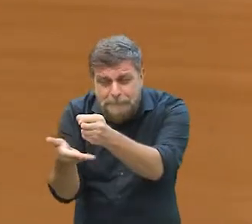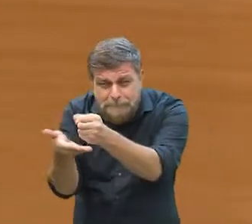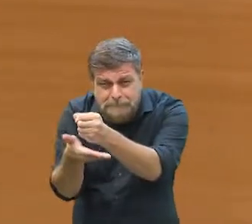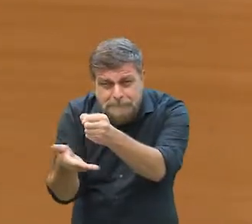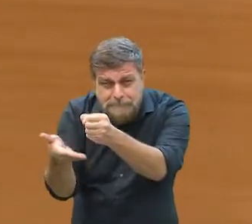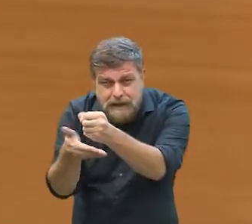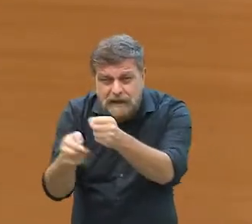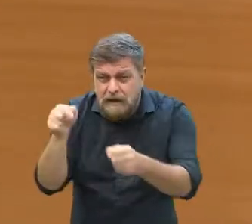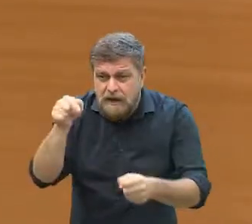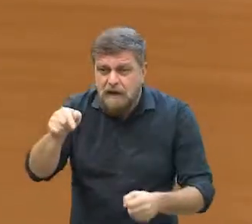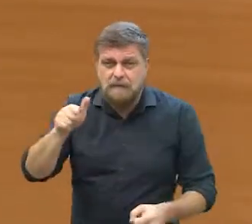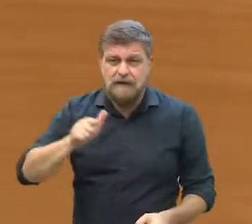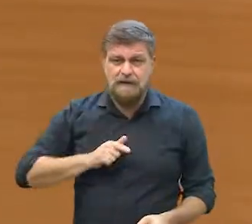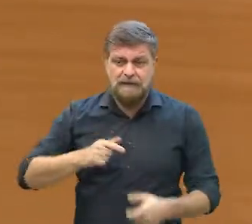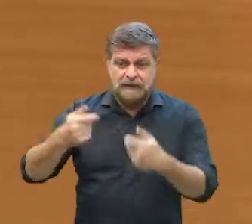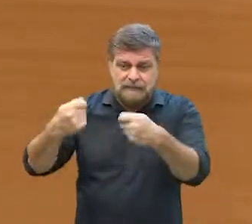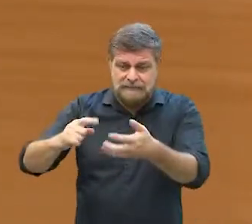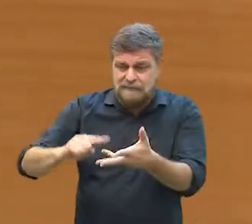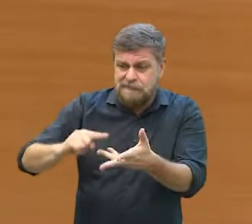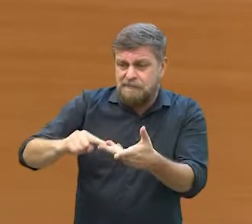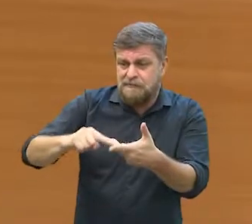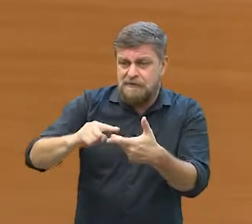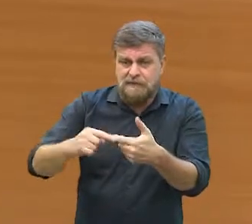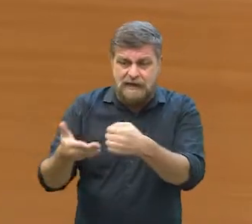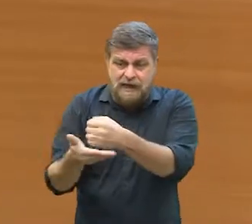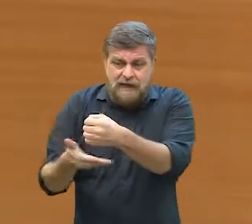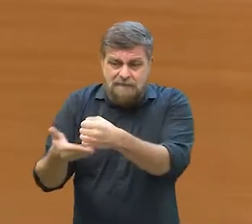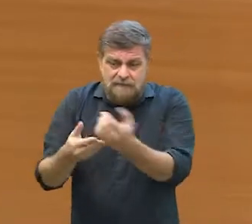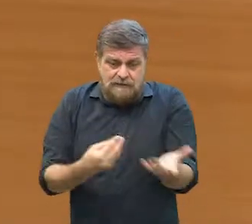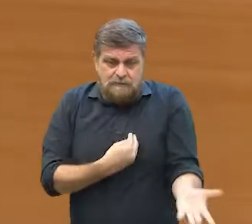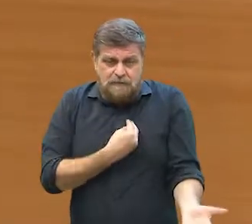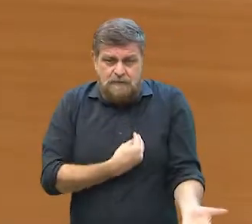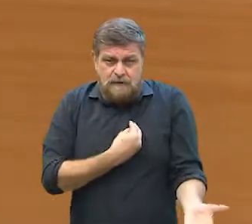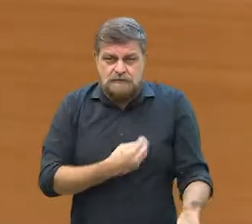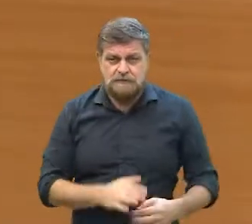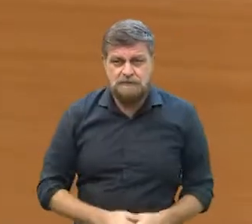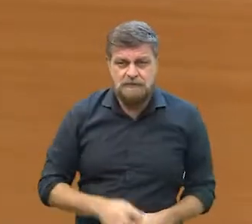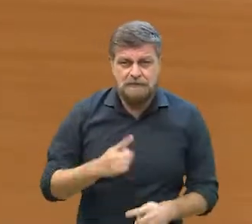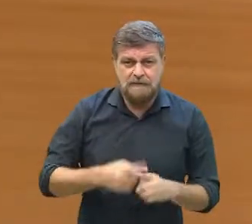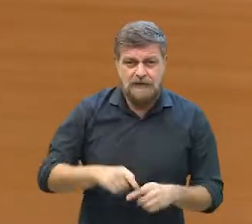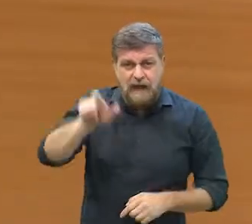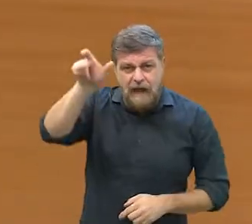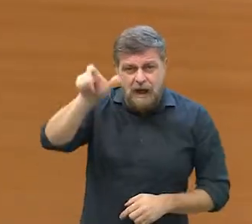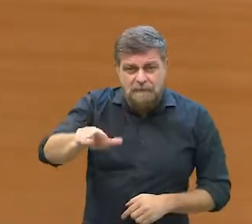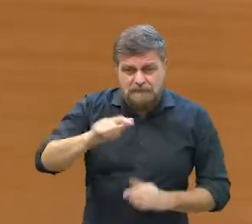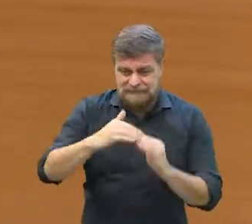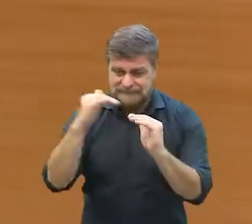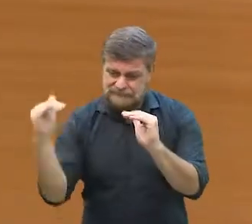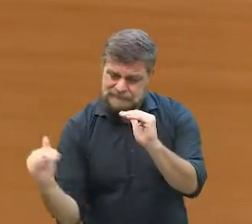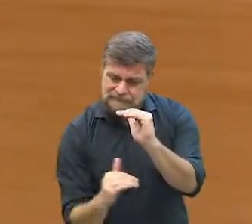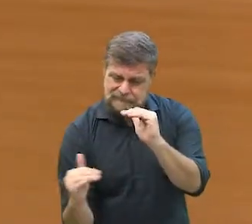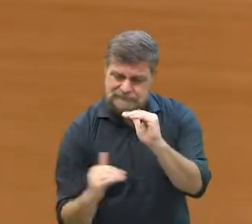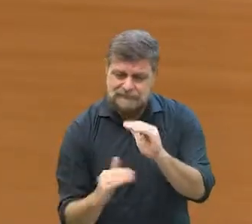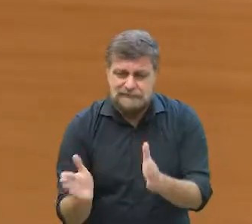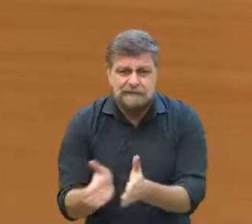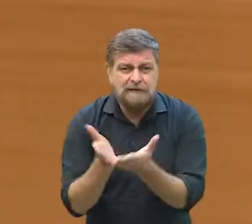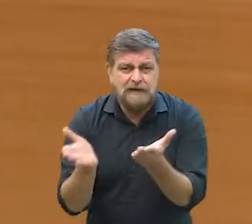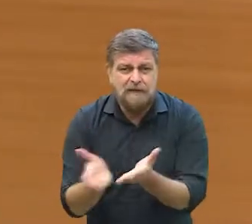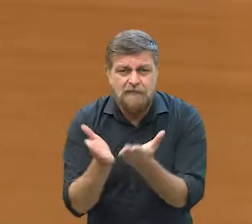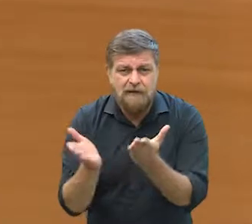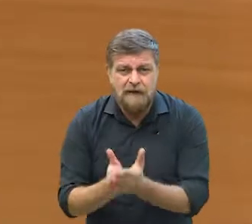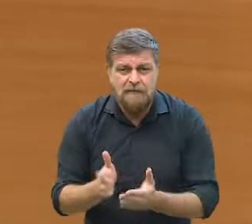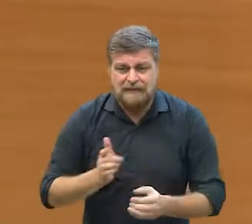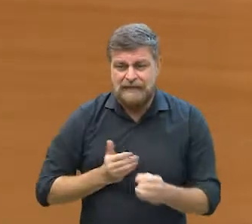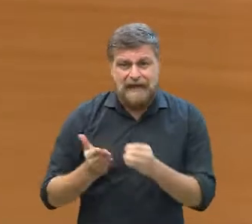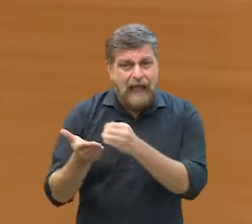as suas necessidades básicas atendidas. Porque, veja, uma pessoa que está em uma situação de vulnerabilidade, ela não tem nem a